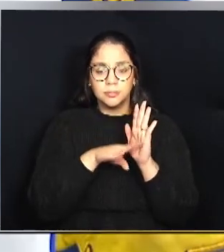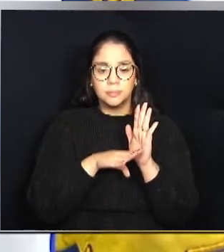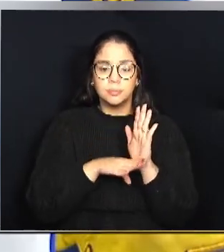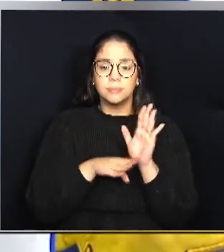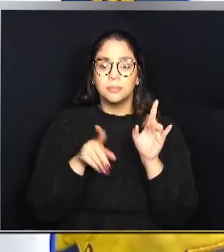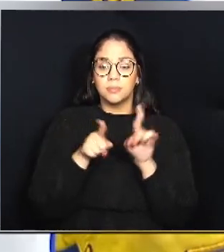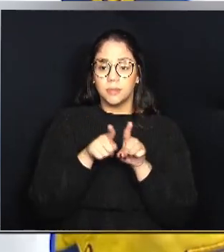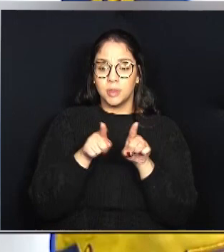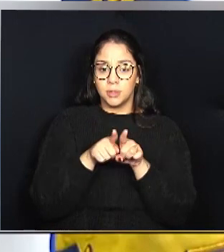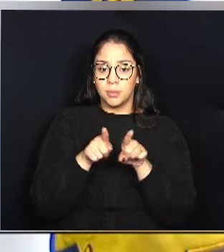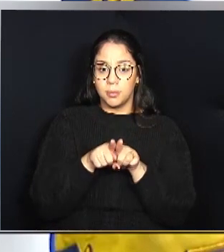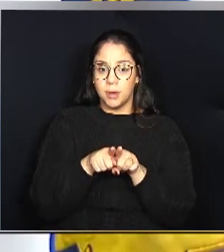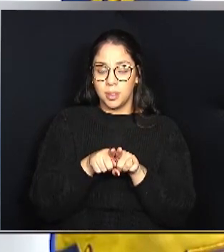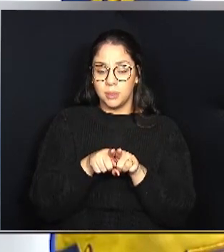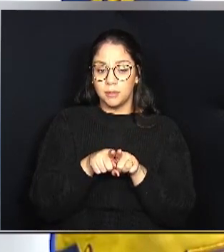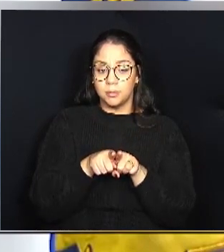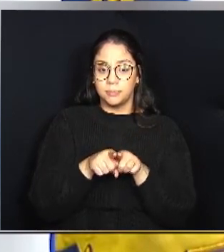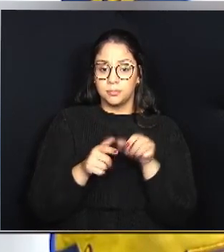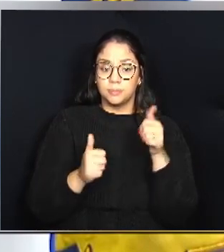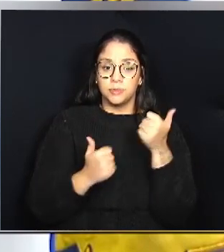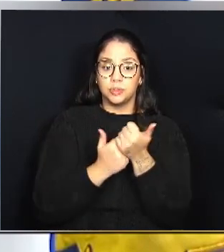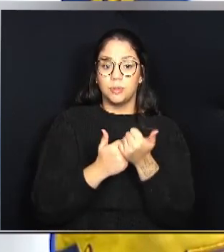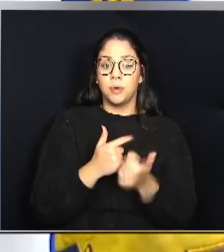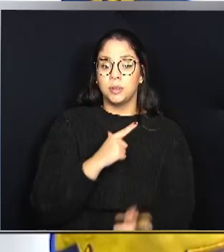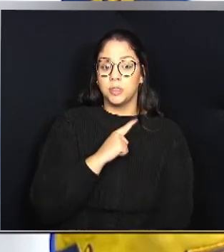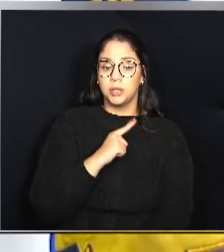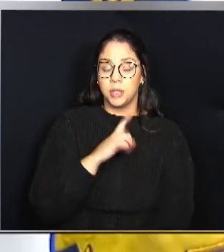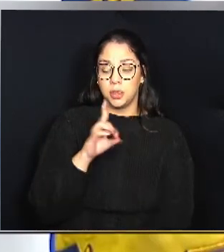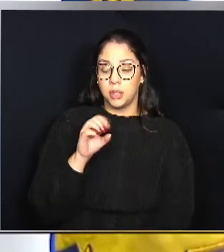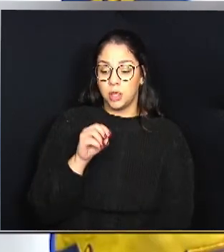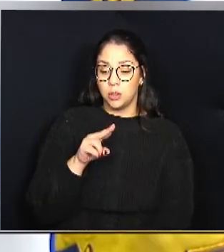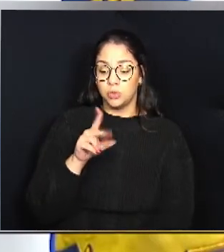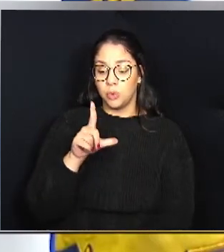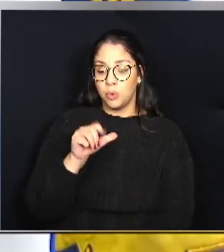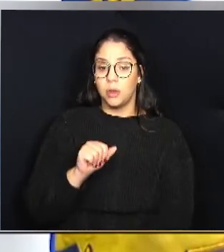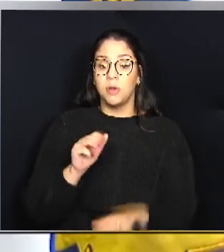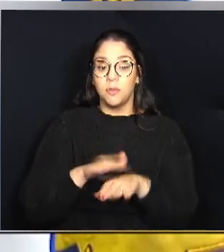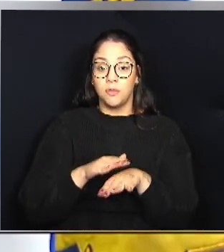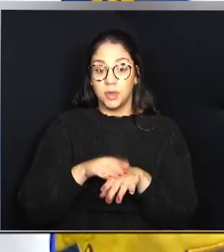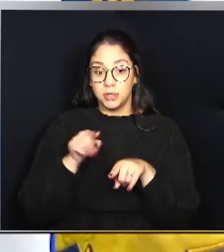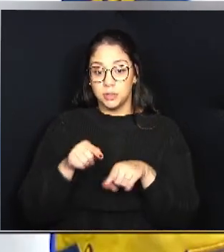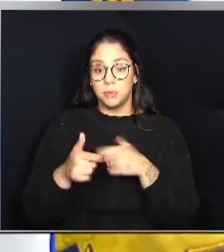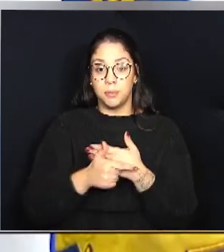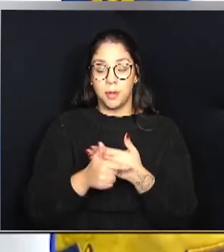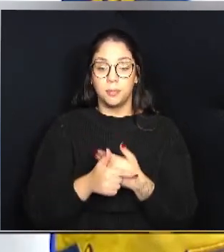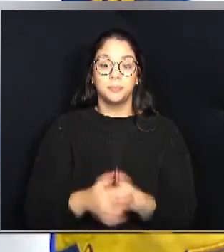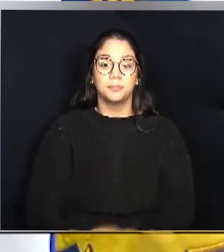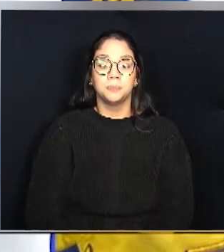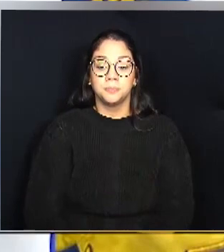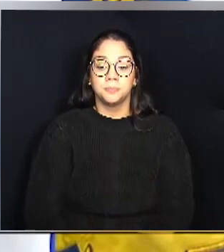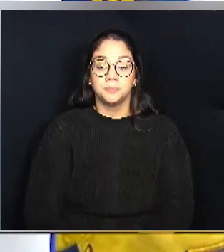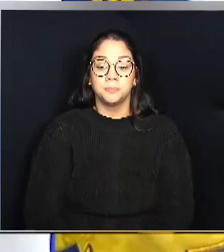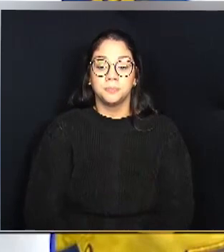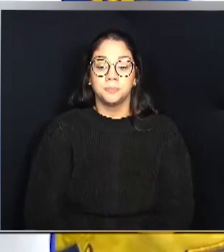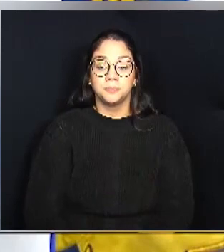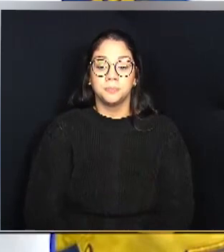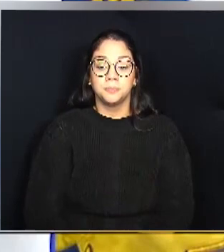saiba dos procedimentos, tenha aí um suporte e a doula cumpra esse papel.